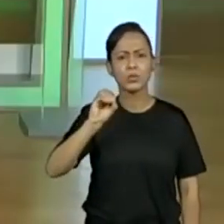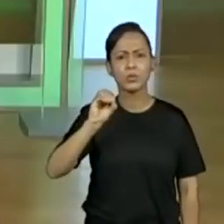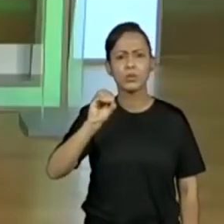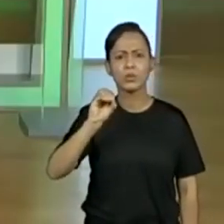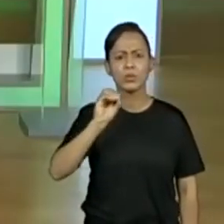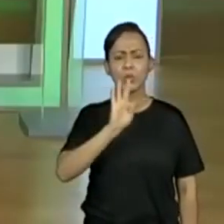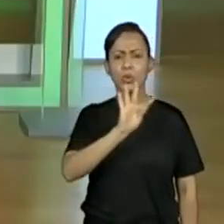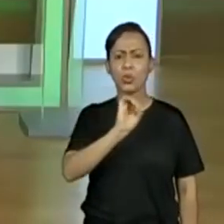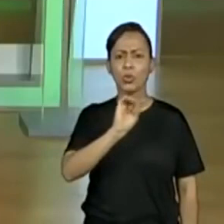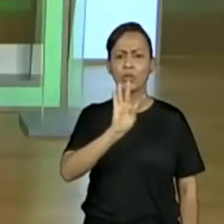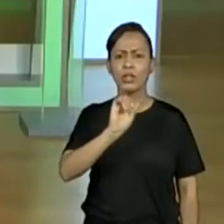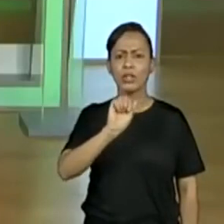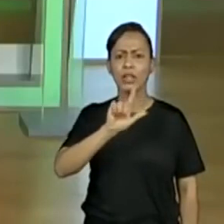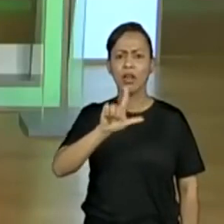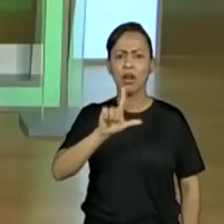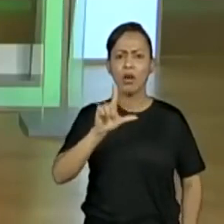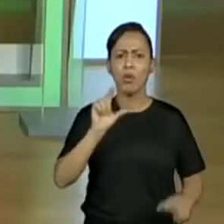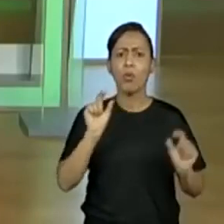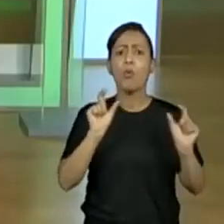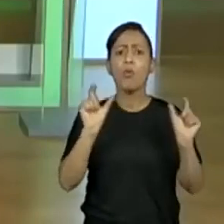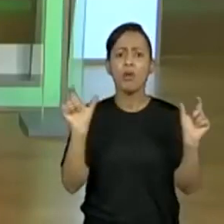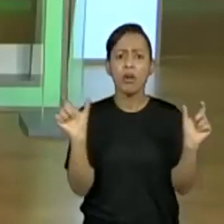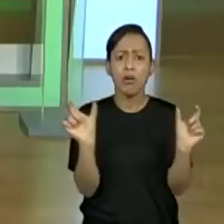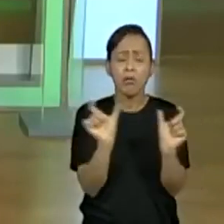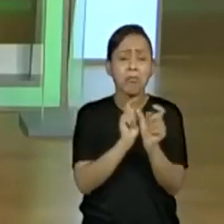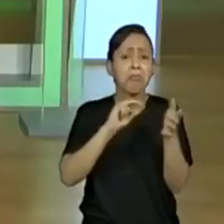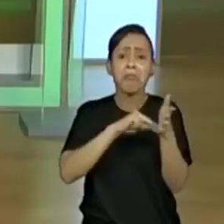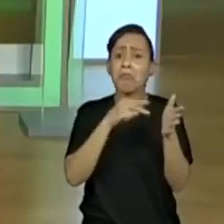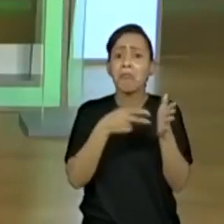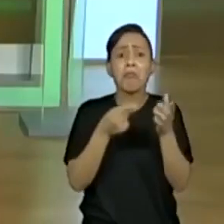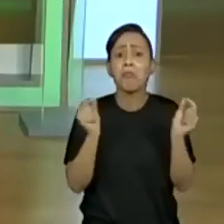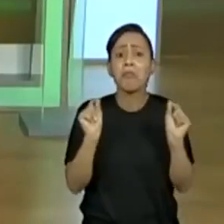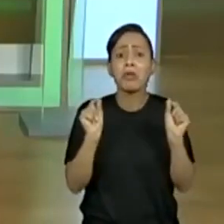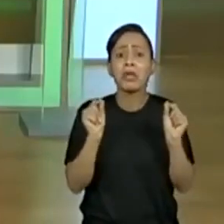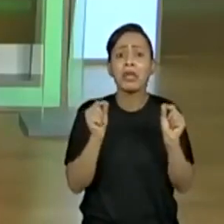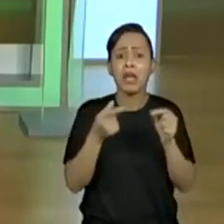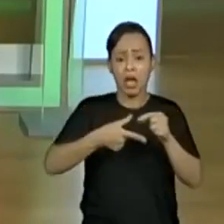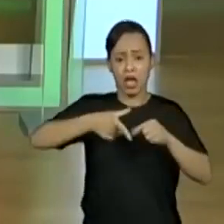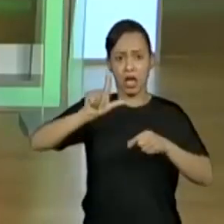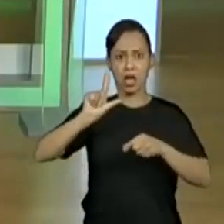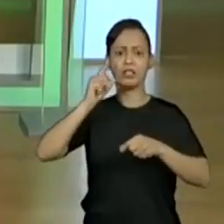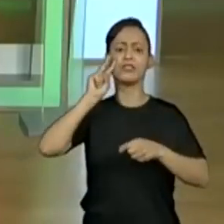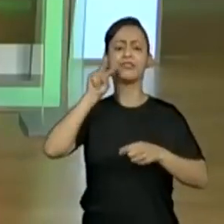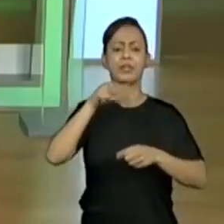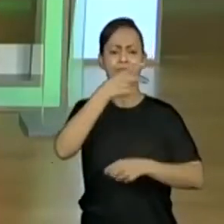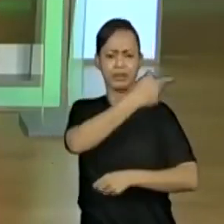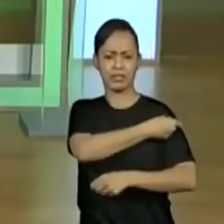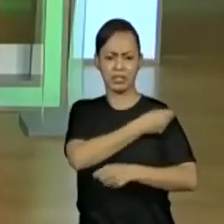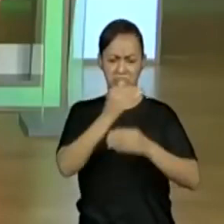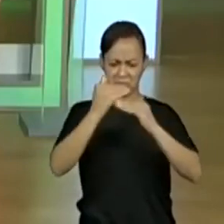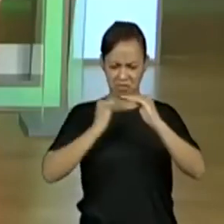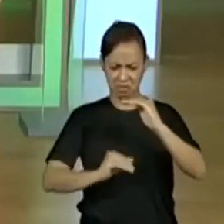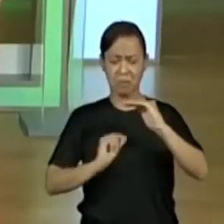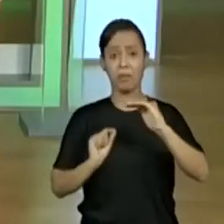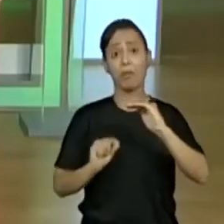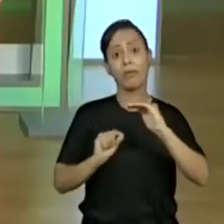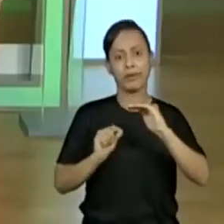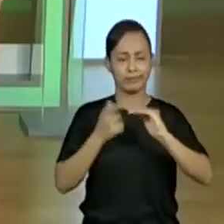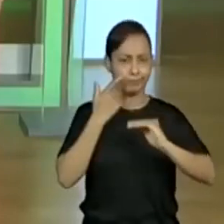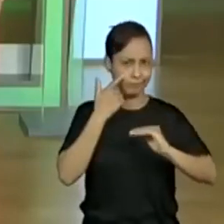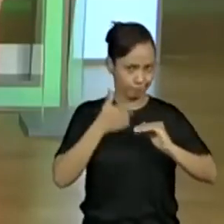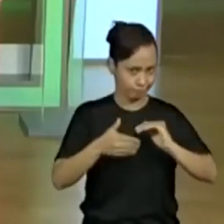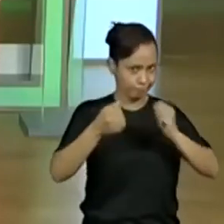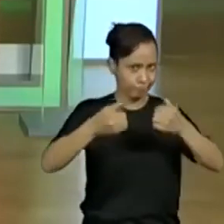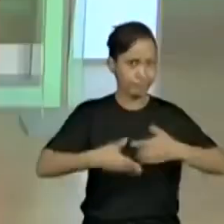a gente está discutindo aí, que é a campanha de vacinação, mas vamos ver o que vai trazer o texto. Para isso, a gente vai continuar a nossa leitura. A